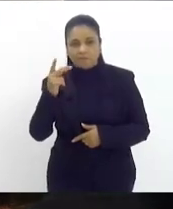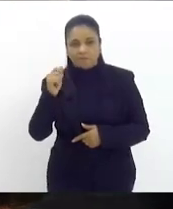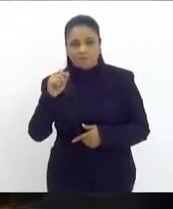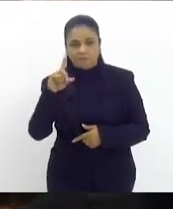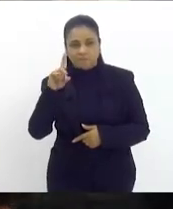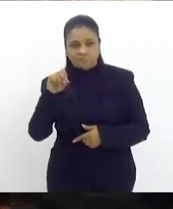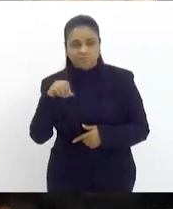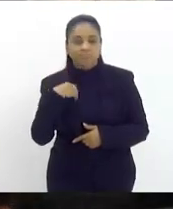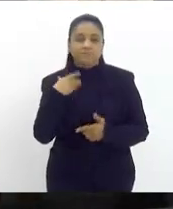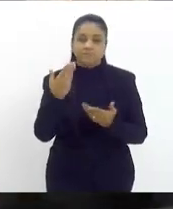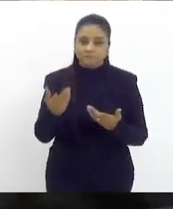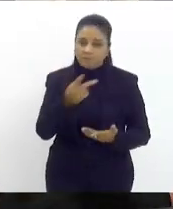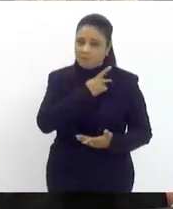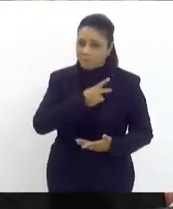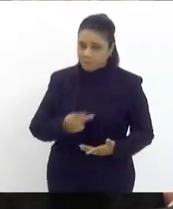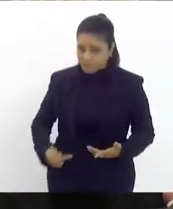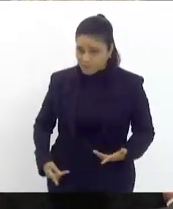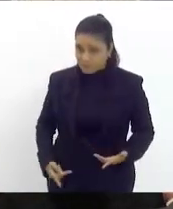Senhor presidente,